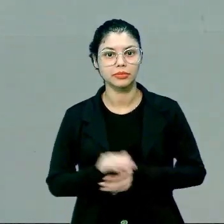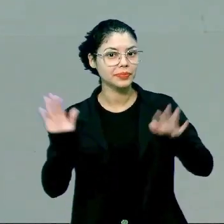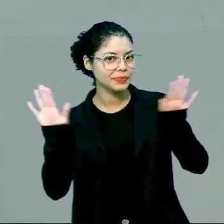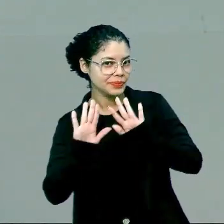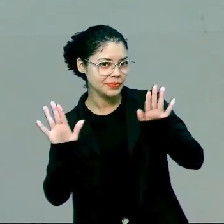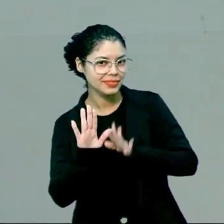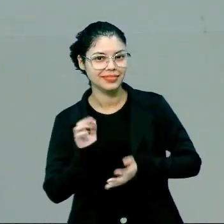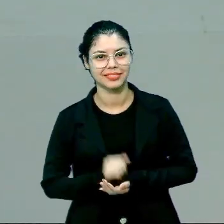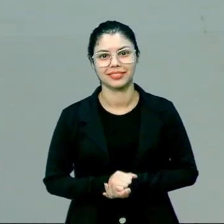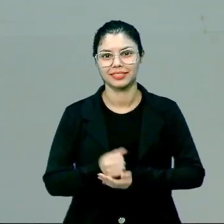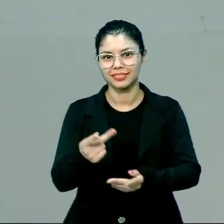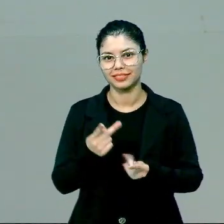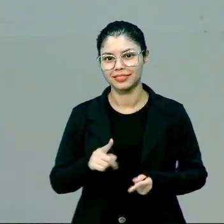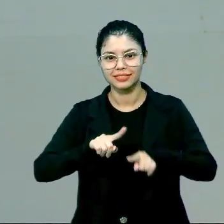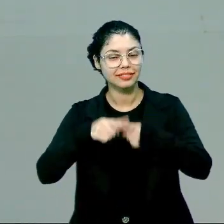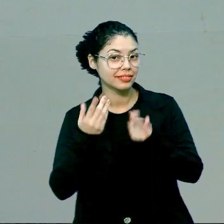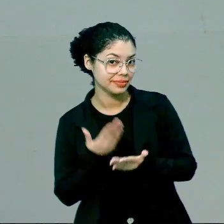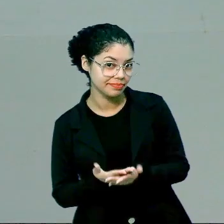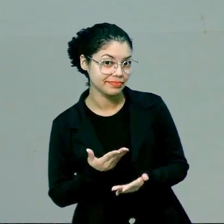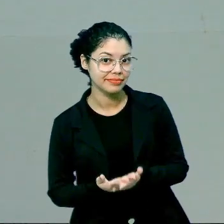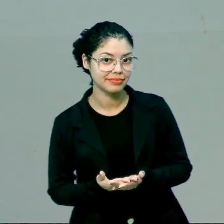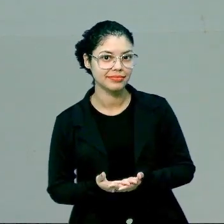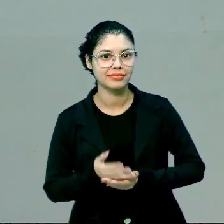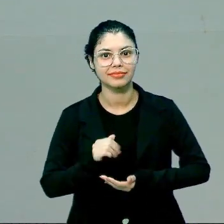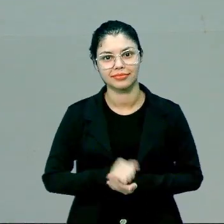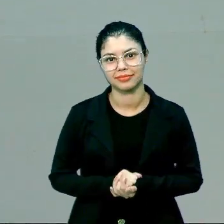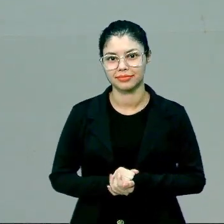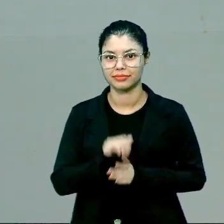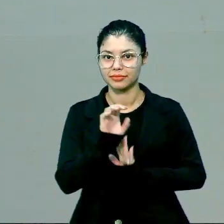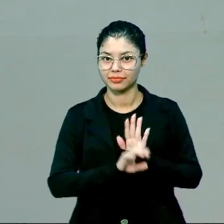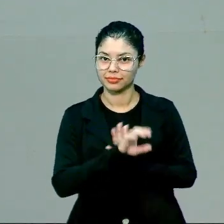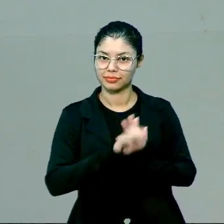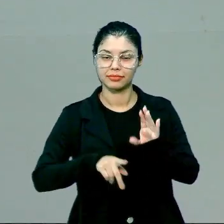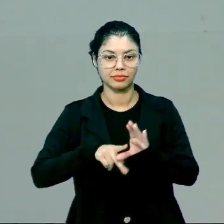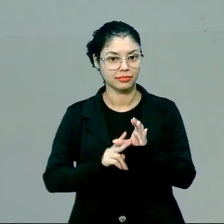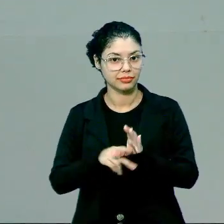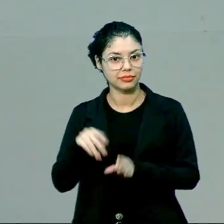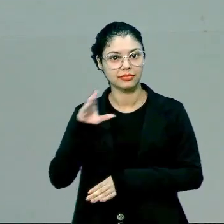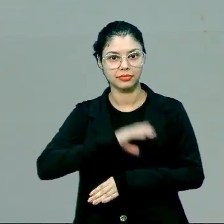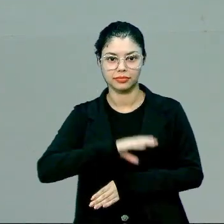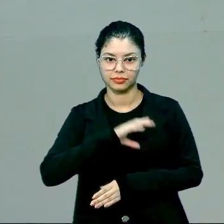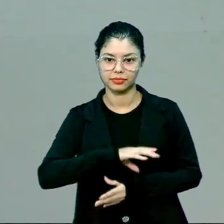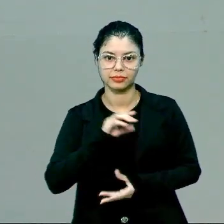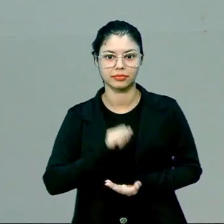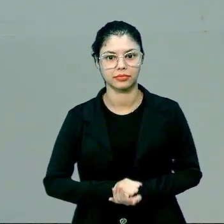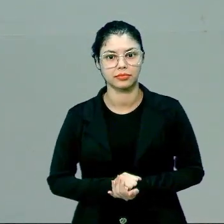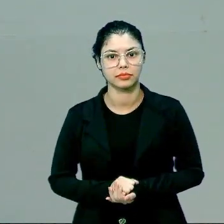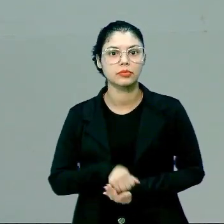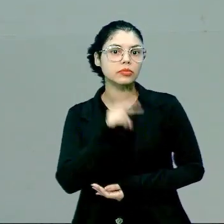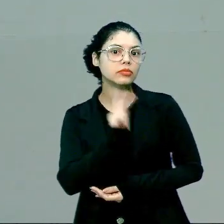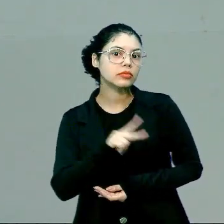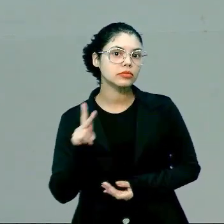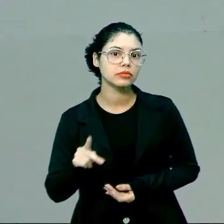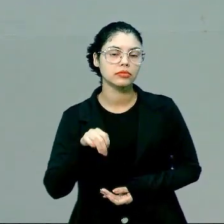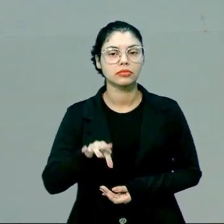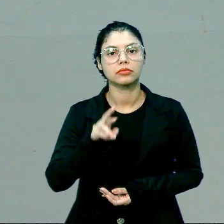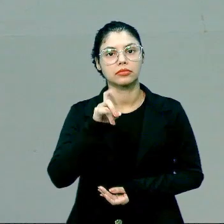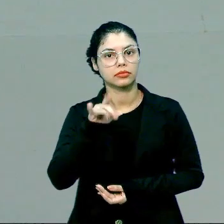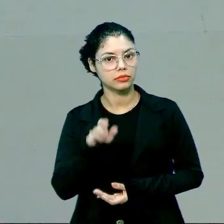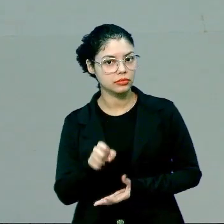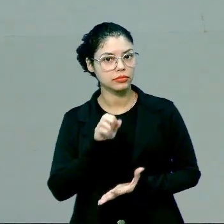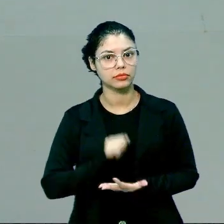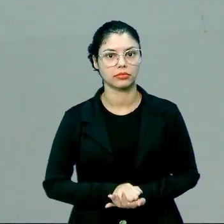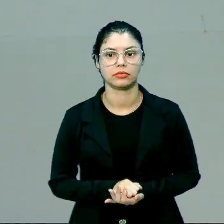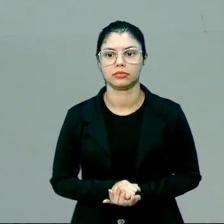Olá, sejam bem-vindos a mais uma aula do componente curricular de língua portuguesa. Eu sou a professora Naraline